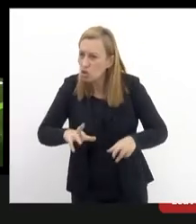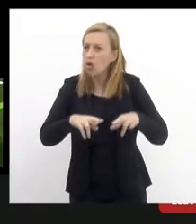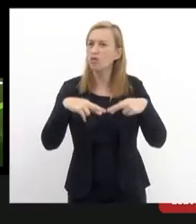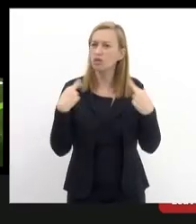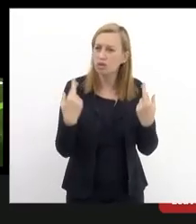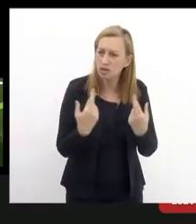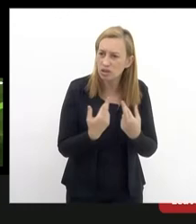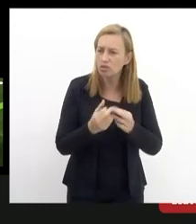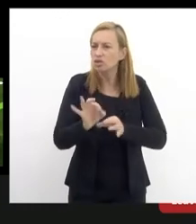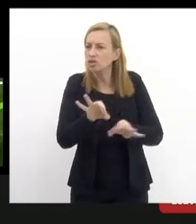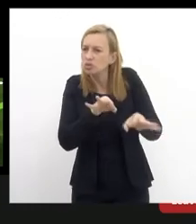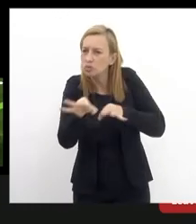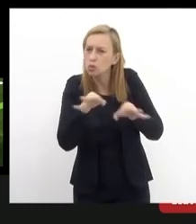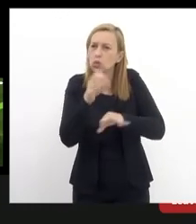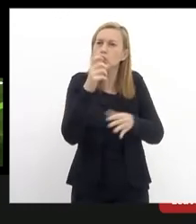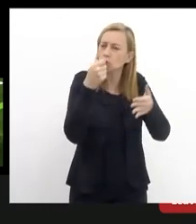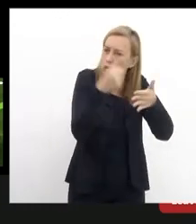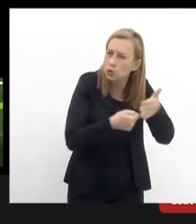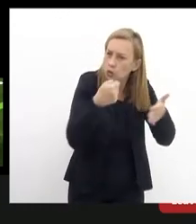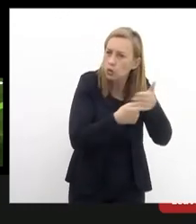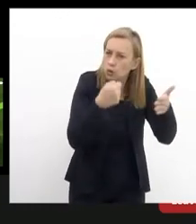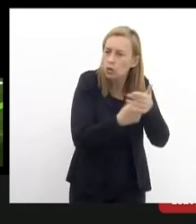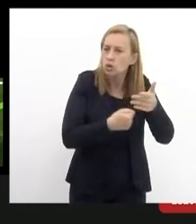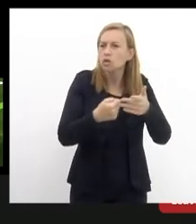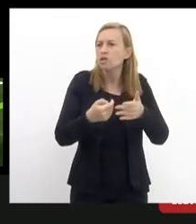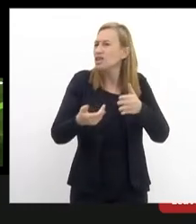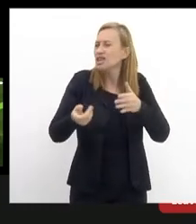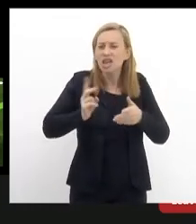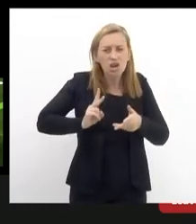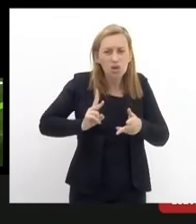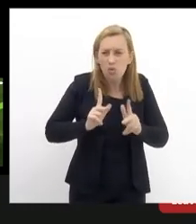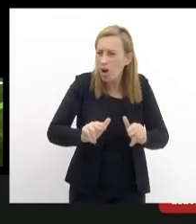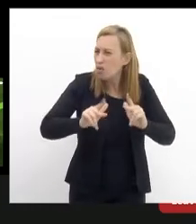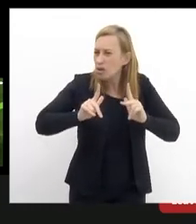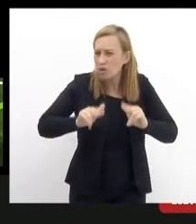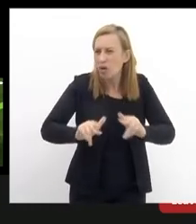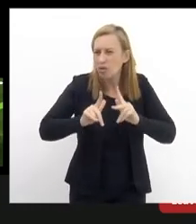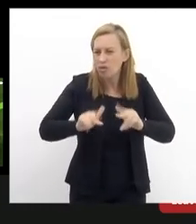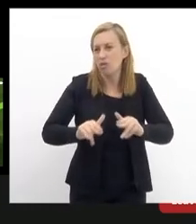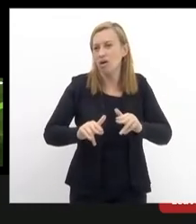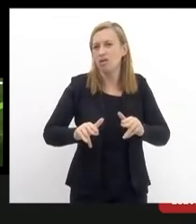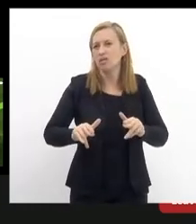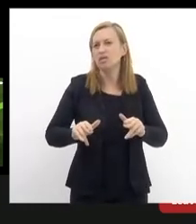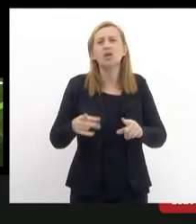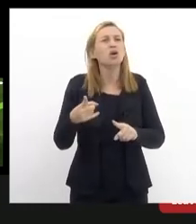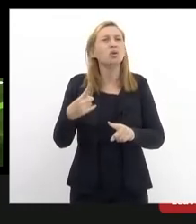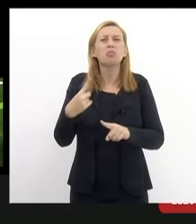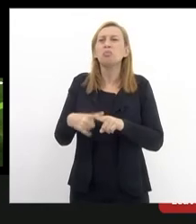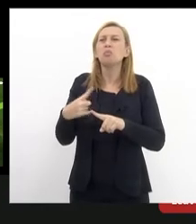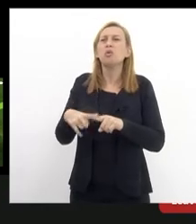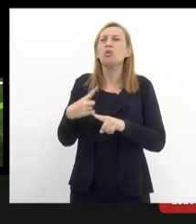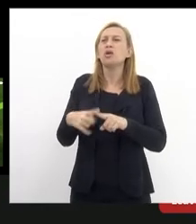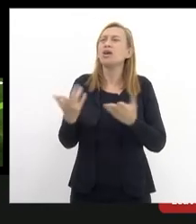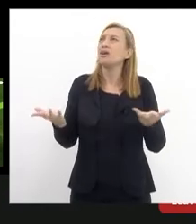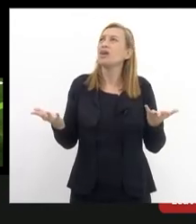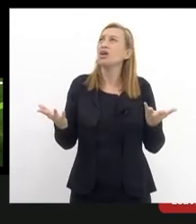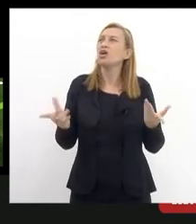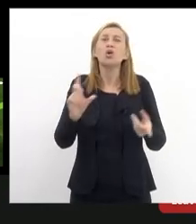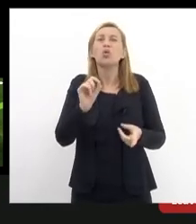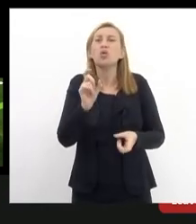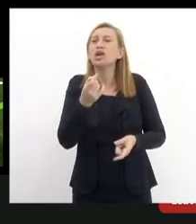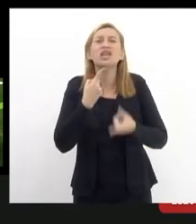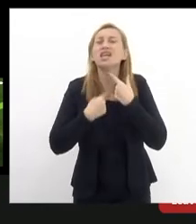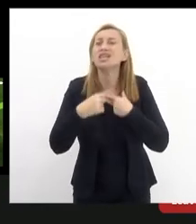mobiliza denuncia num círculo vicioso sem fim o que deseja o poder público com essa